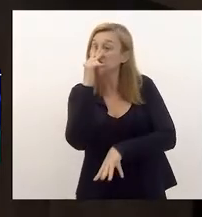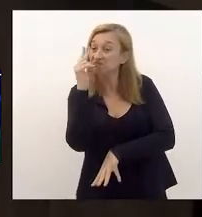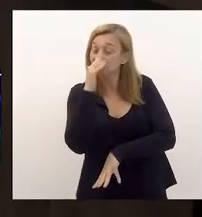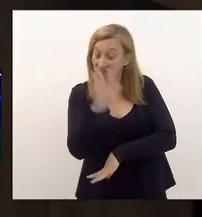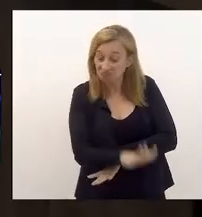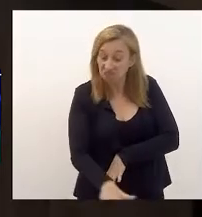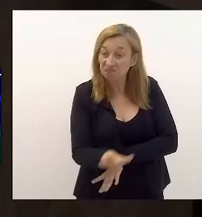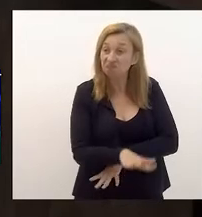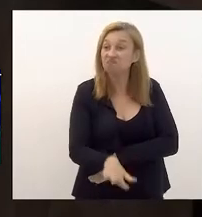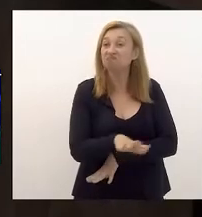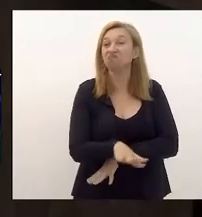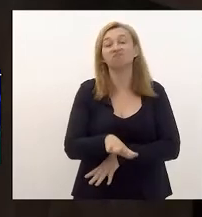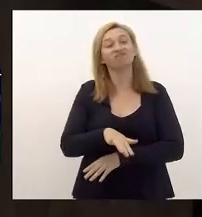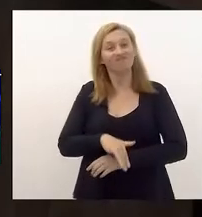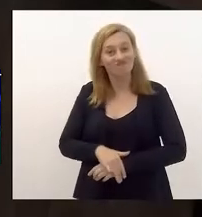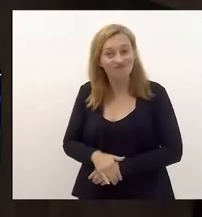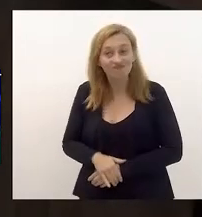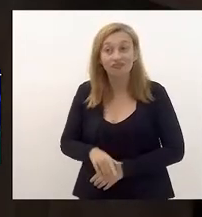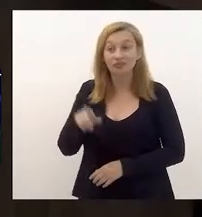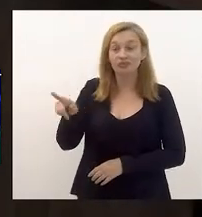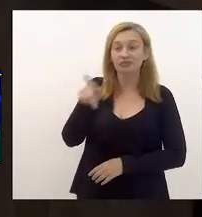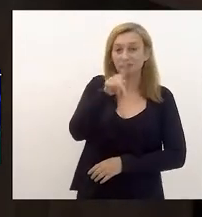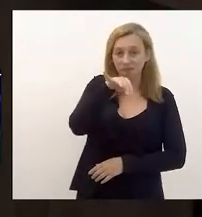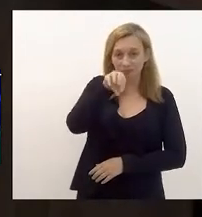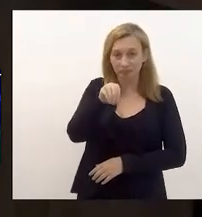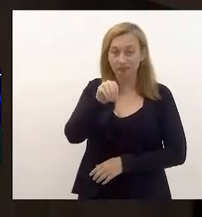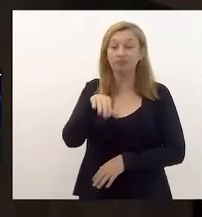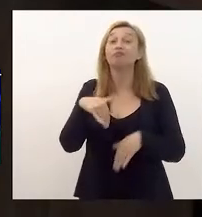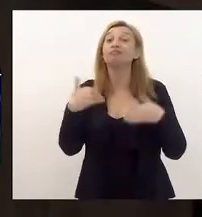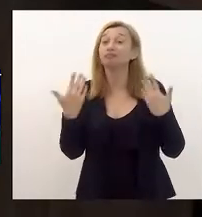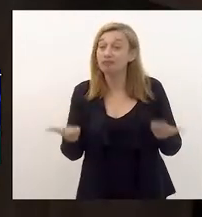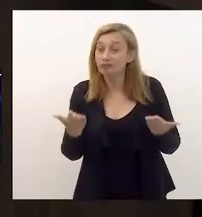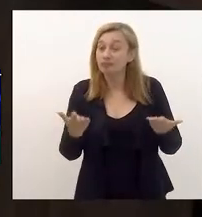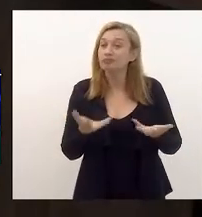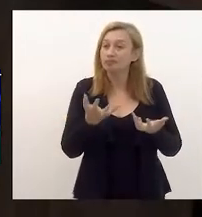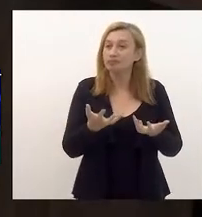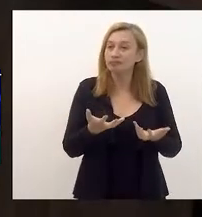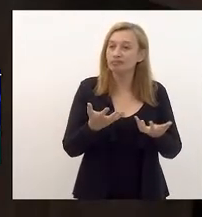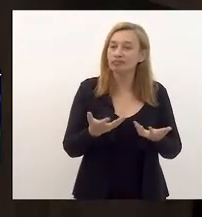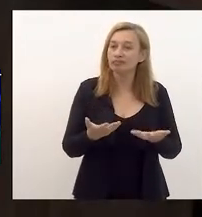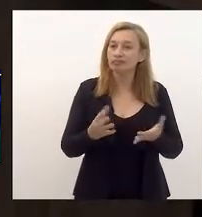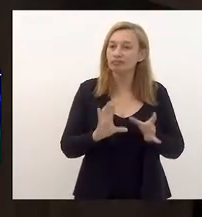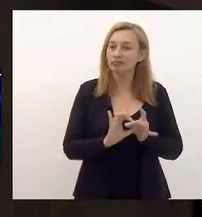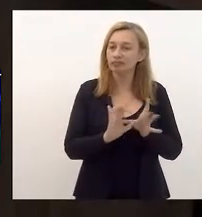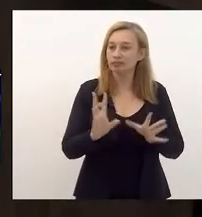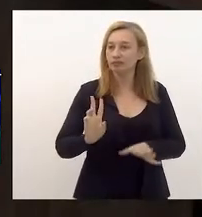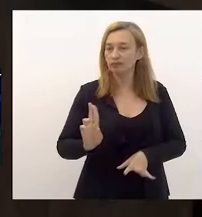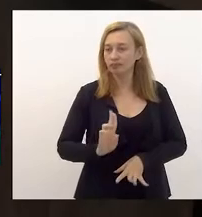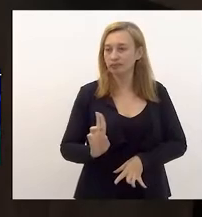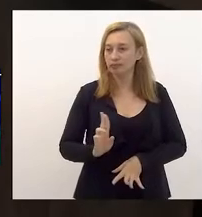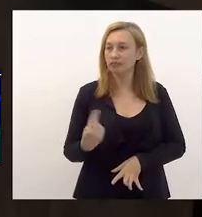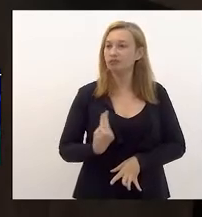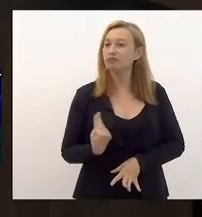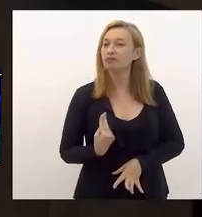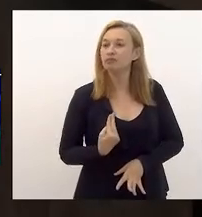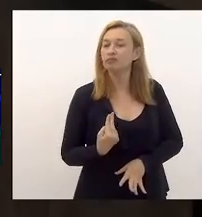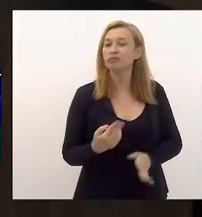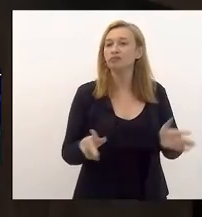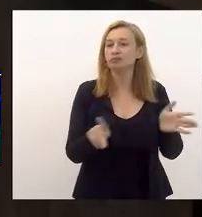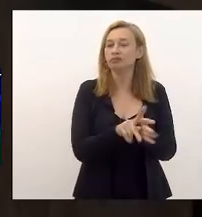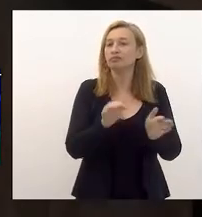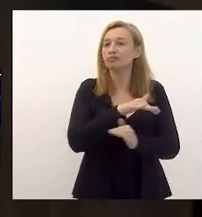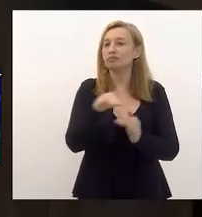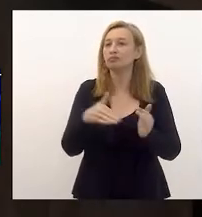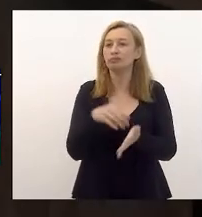lá no hipismo. Então, eu queria também abrir coautoria desse projeto a